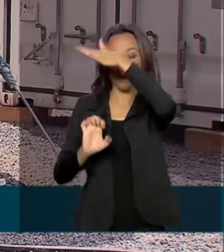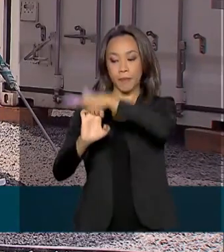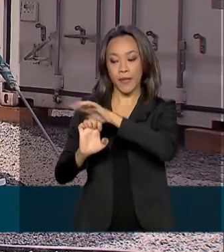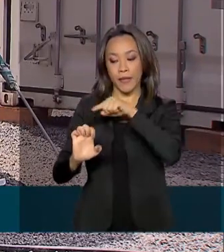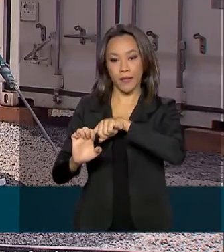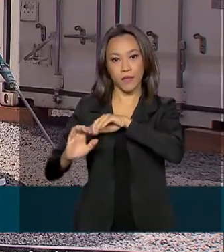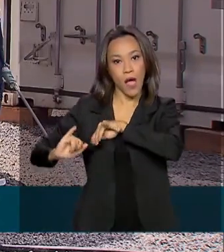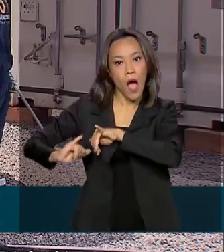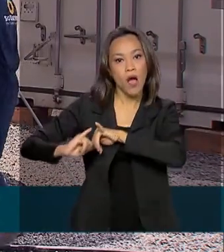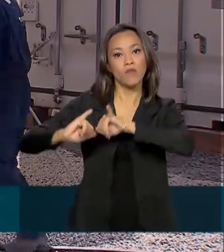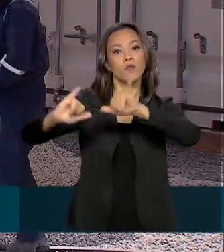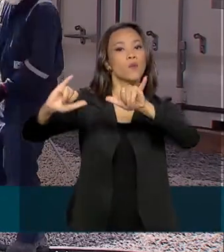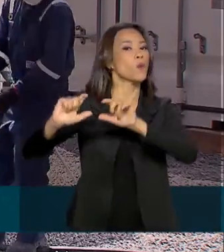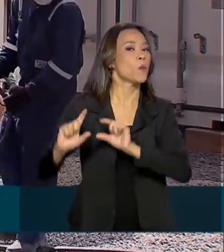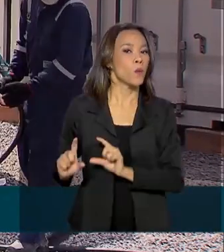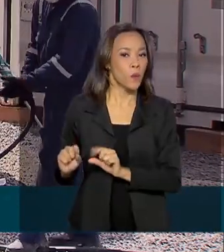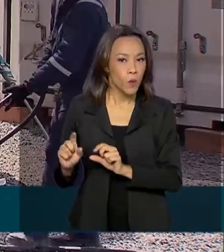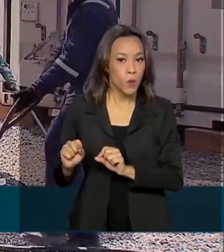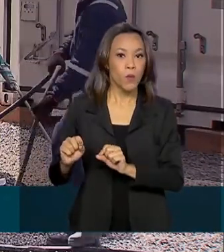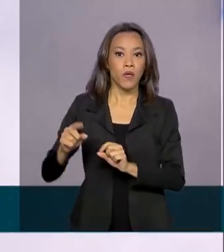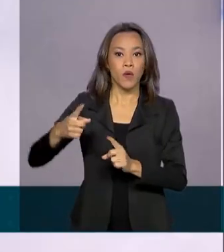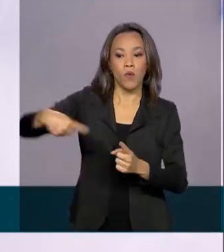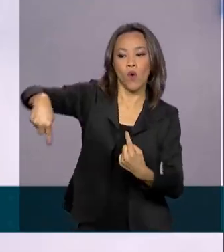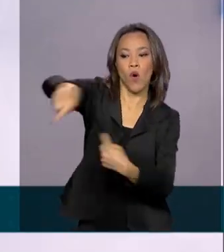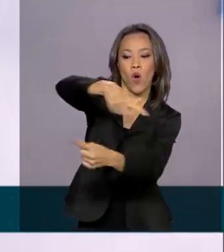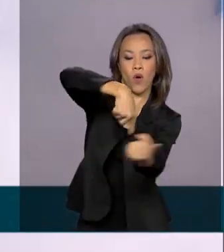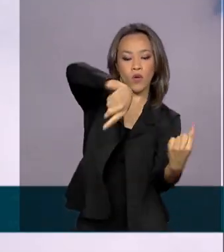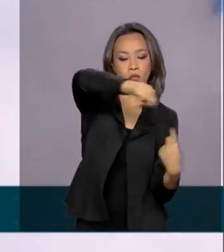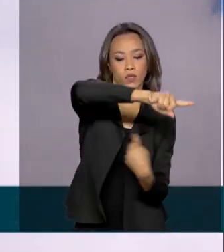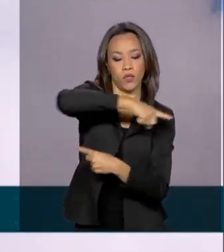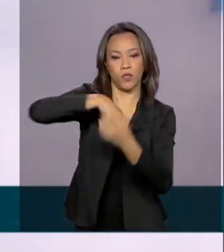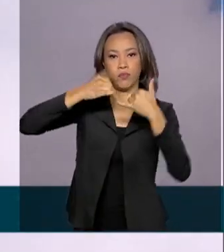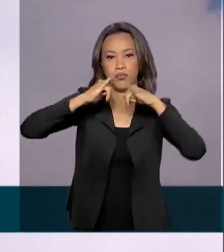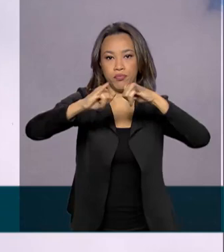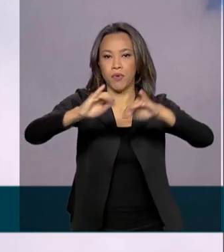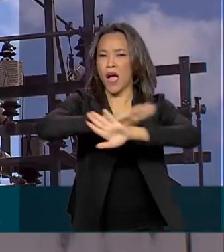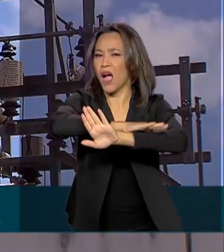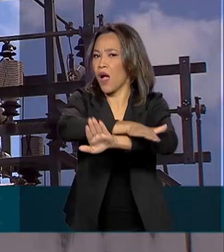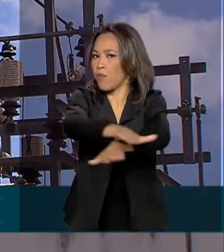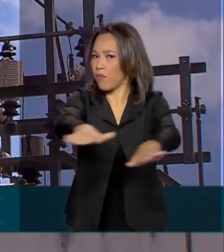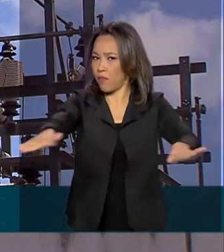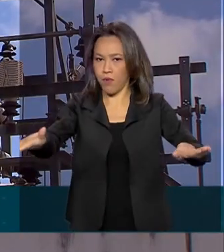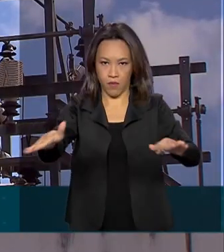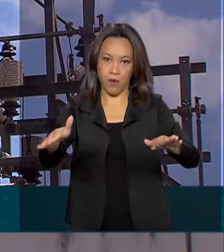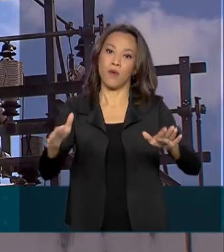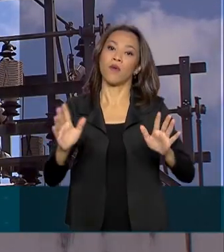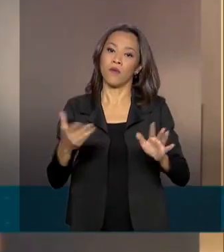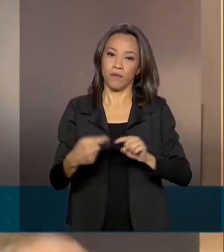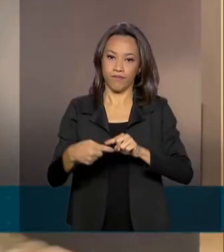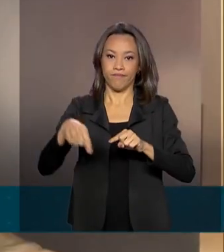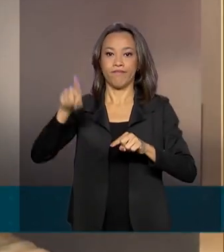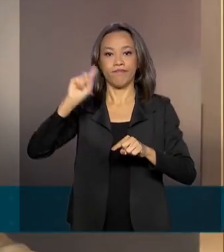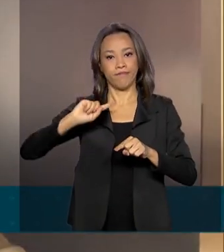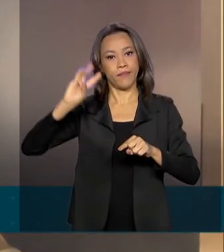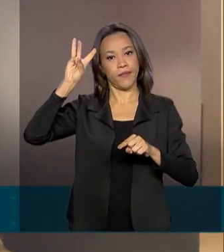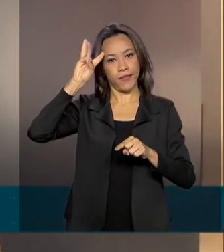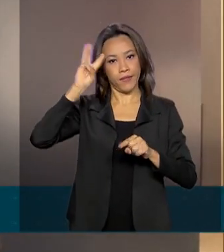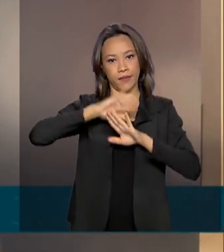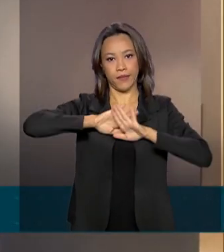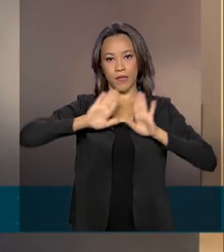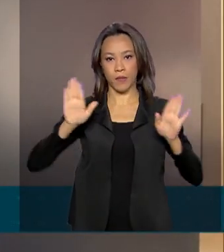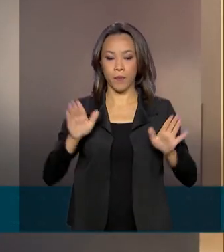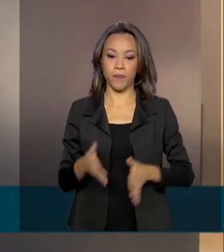informou por meio de nota que o rodízio do fornecimento foi oficialmente encerrado nesta terça-feira. Desde que a